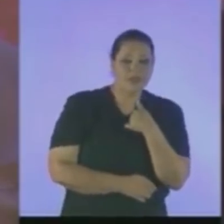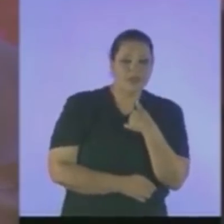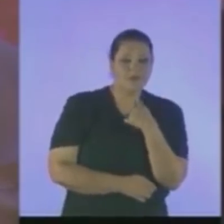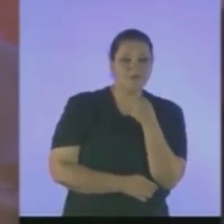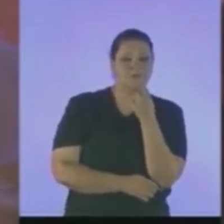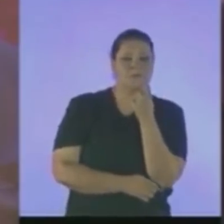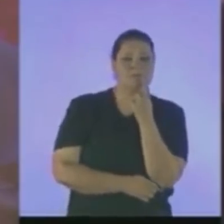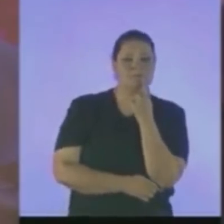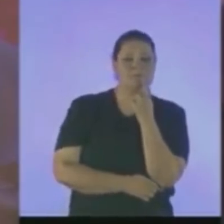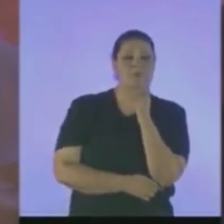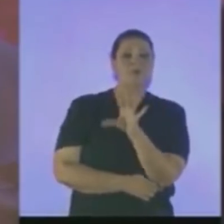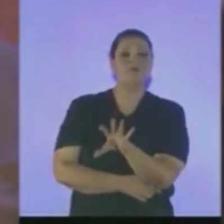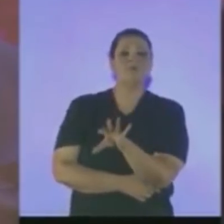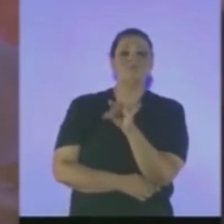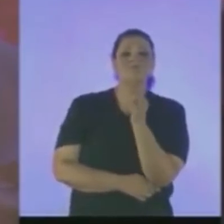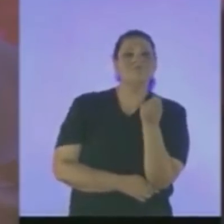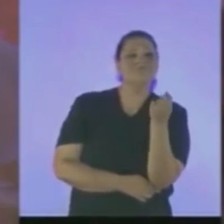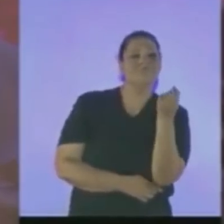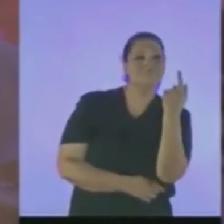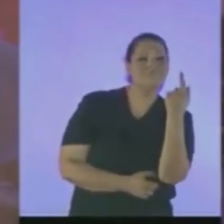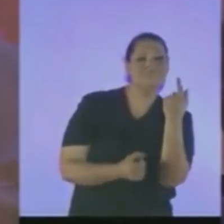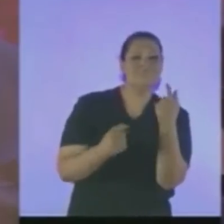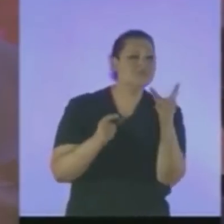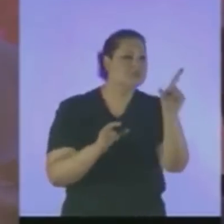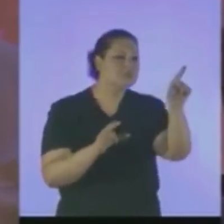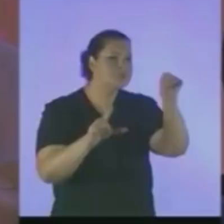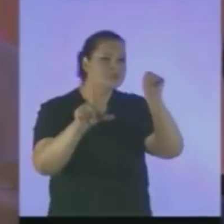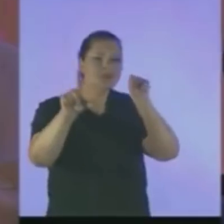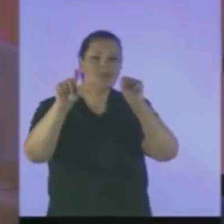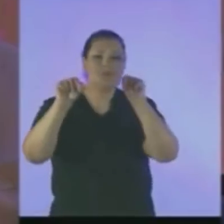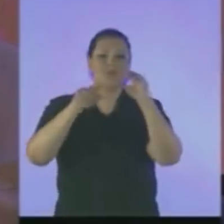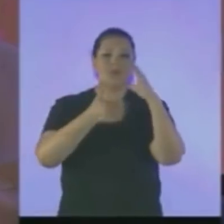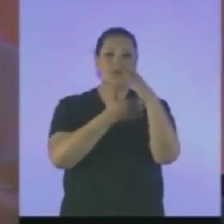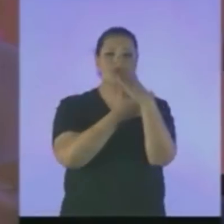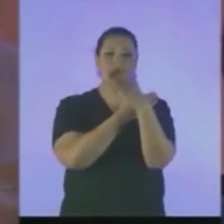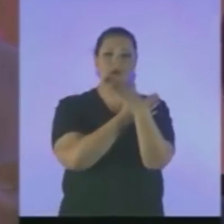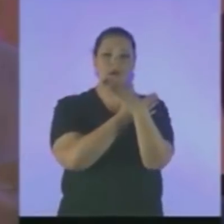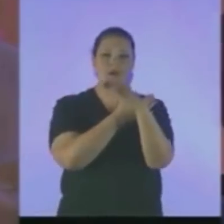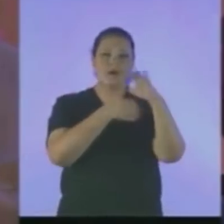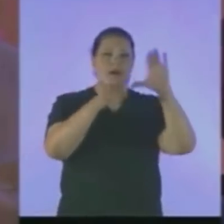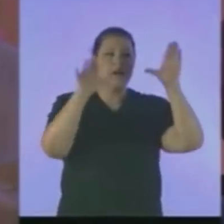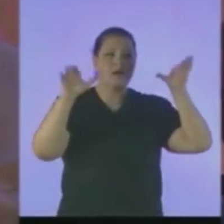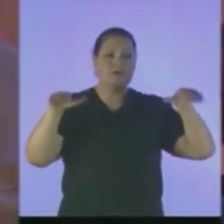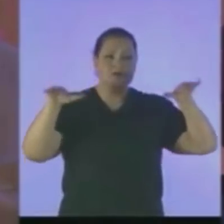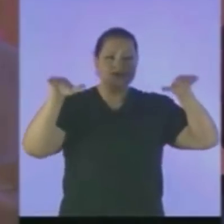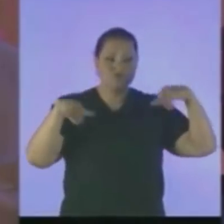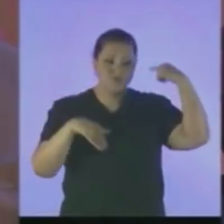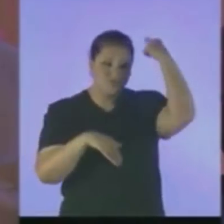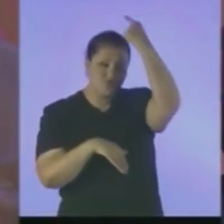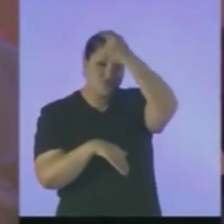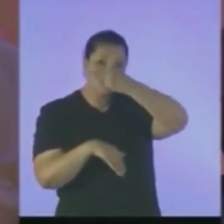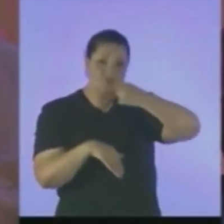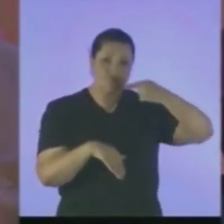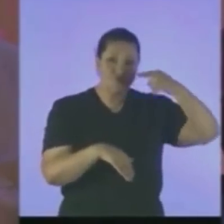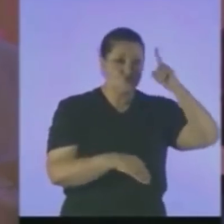Alguns Anjos Para que Desçam As furnas Infernais